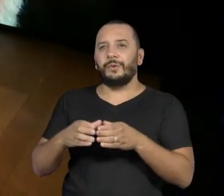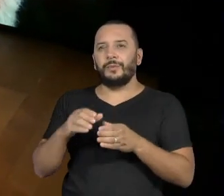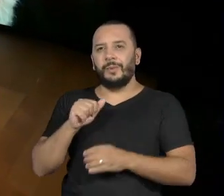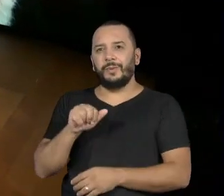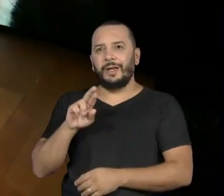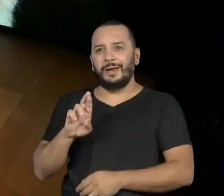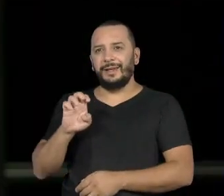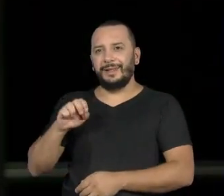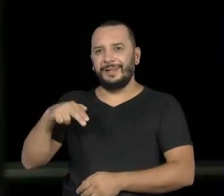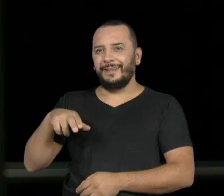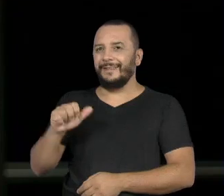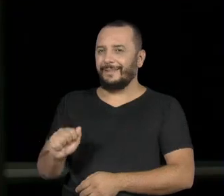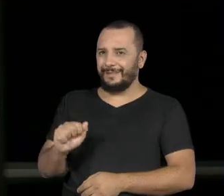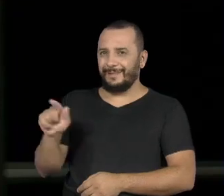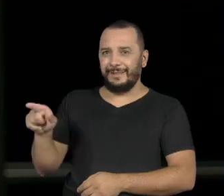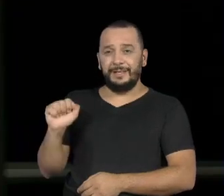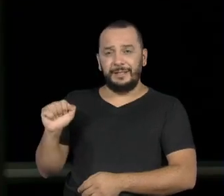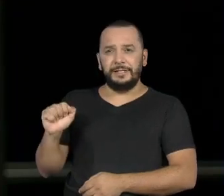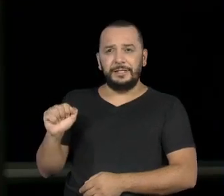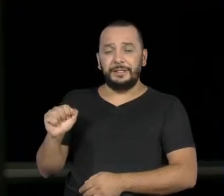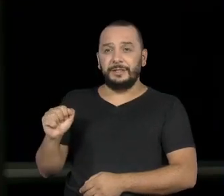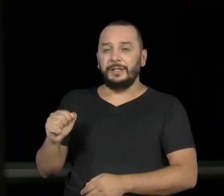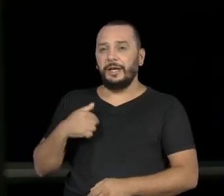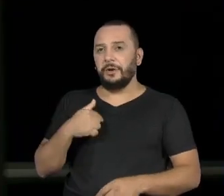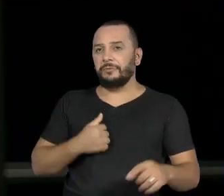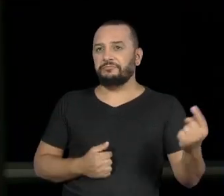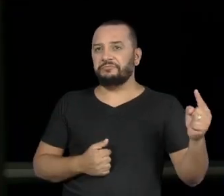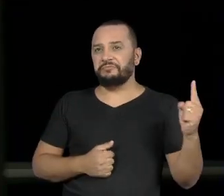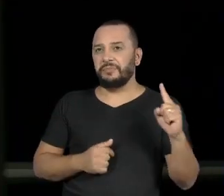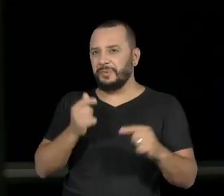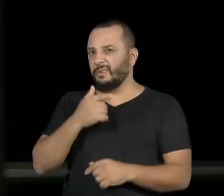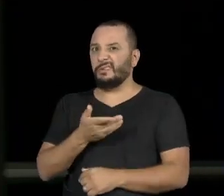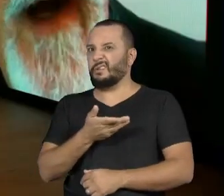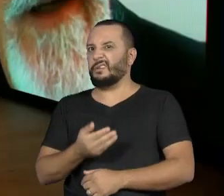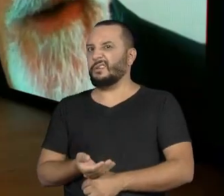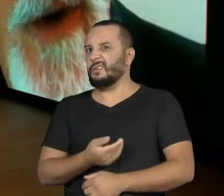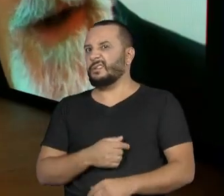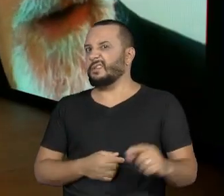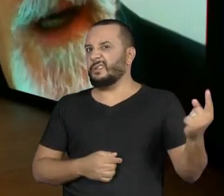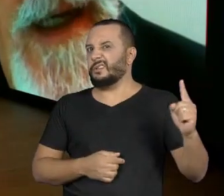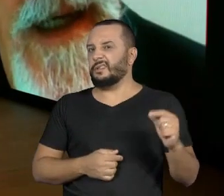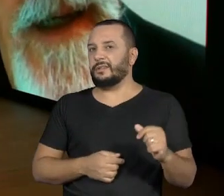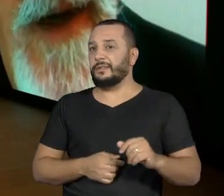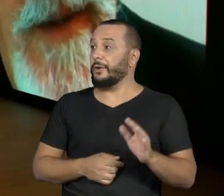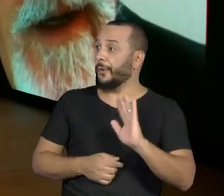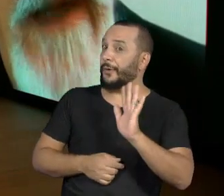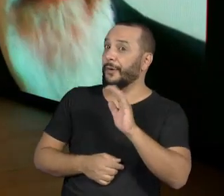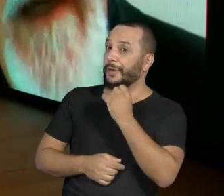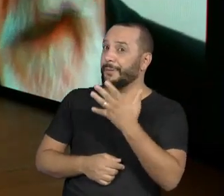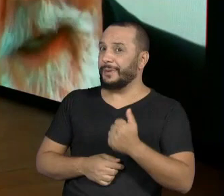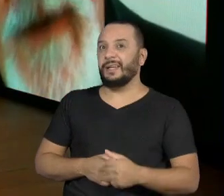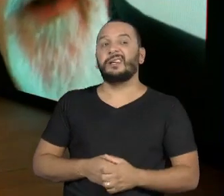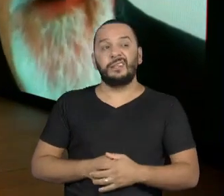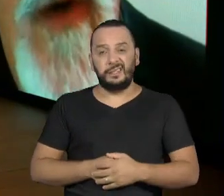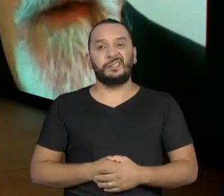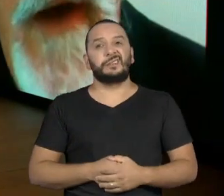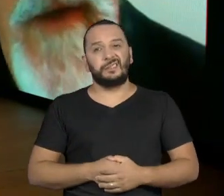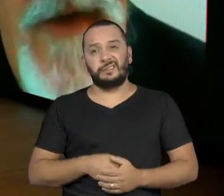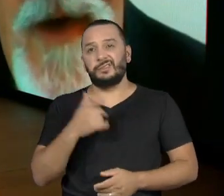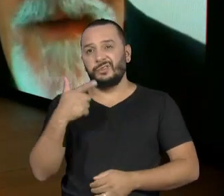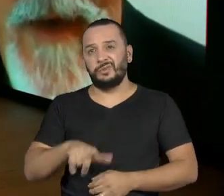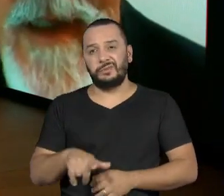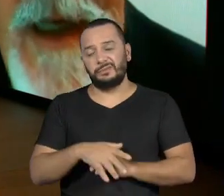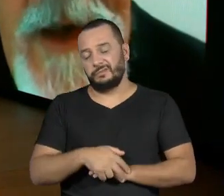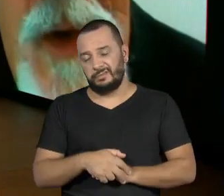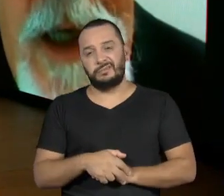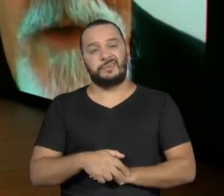Sabe aquele... Aquela mala chegando? Falei assim, oi, eu estou aqui. Ah, tá, chegou de novo. Mas